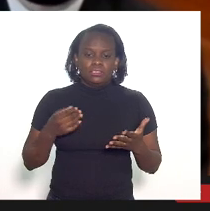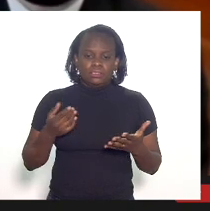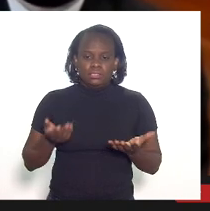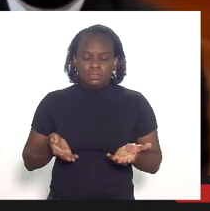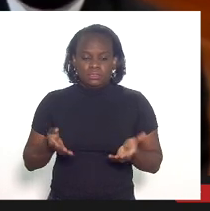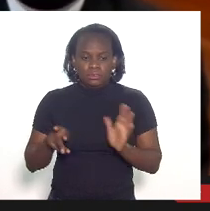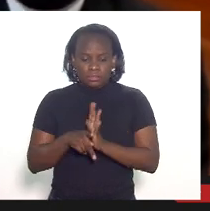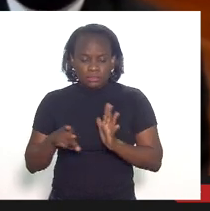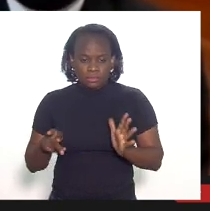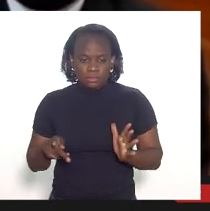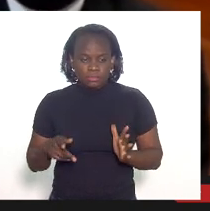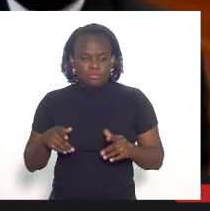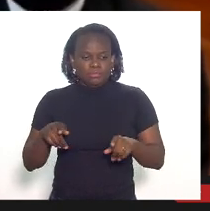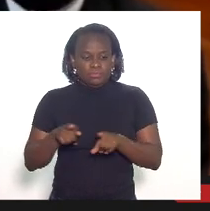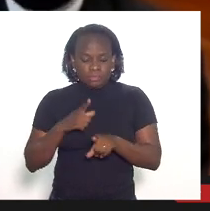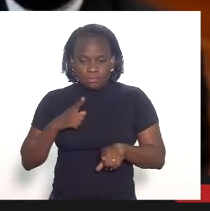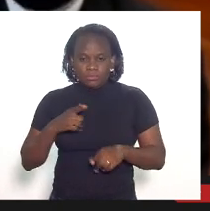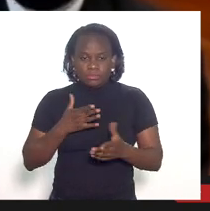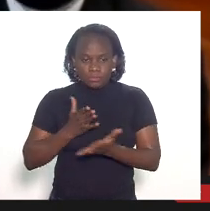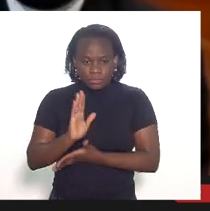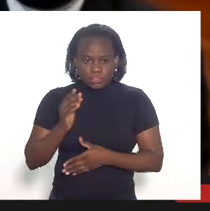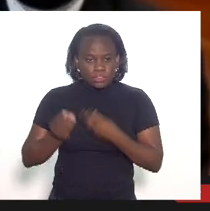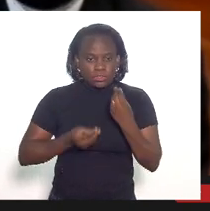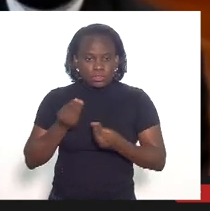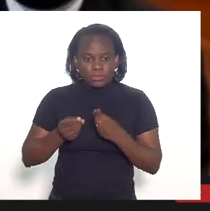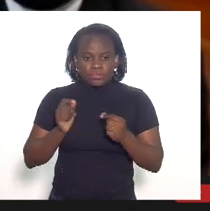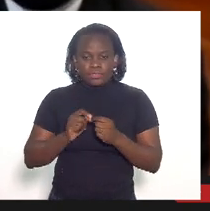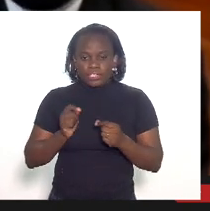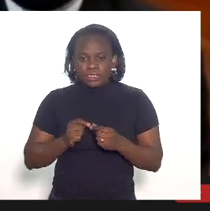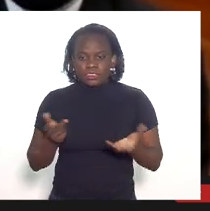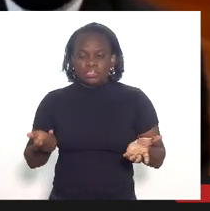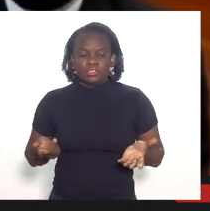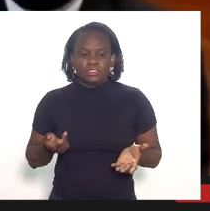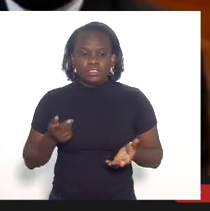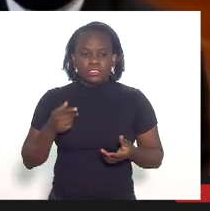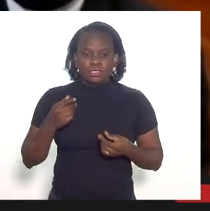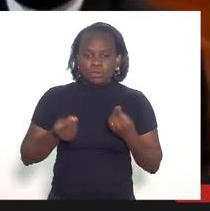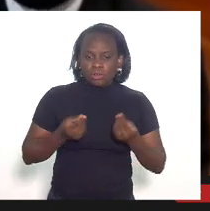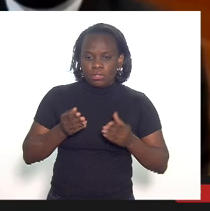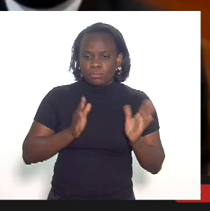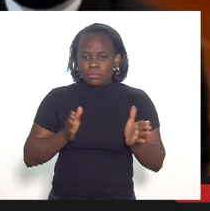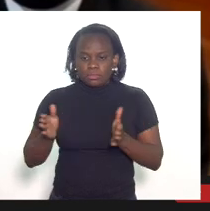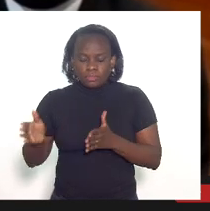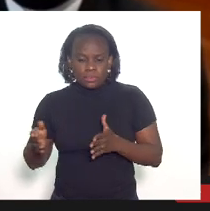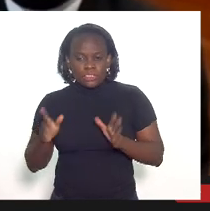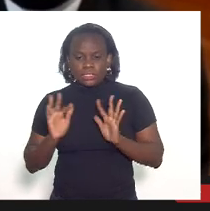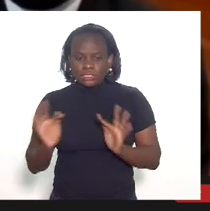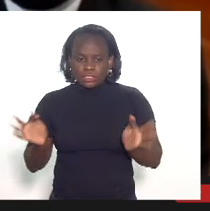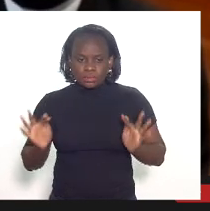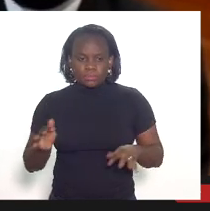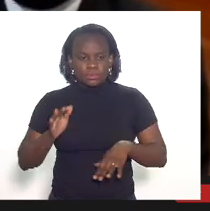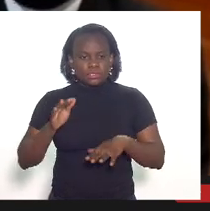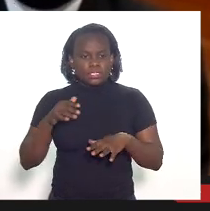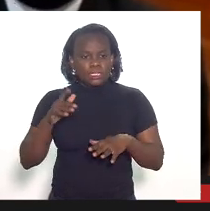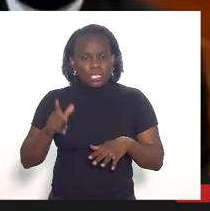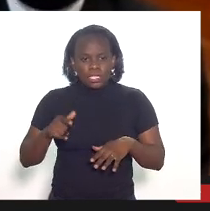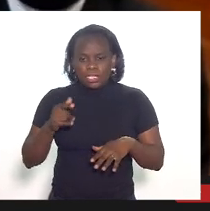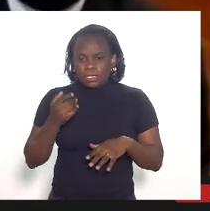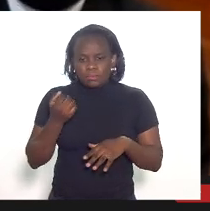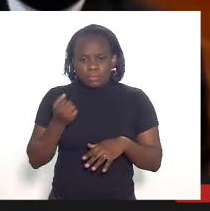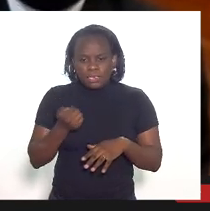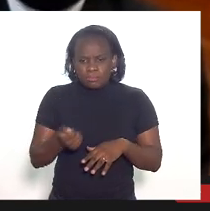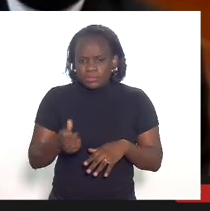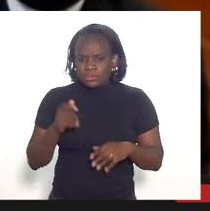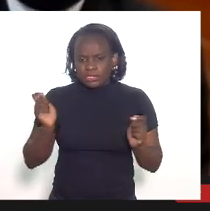os planos estão aprovados como é que vai ser feito quais são as fases a coisa muito simples que ela em meio dia faz